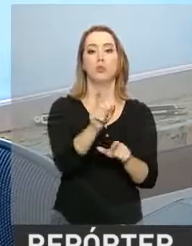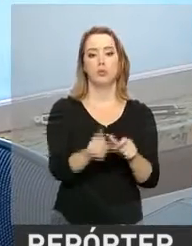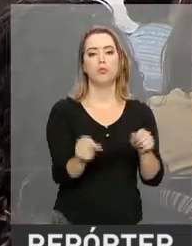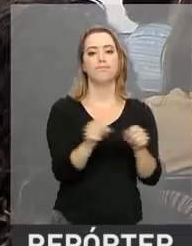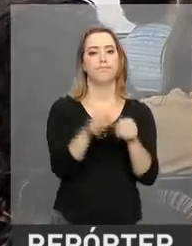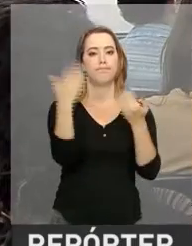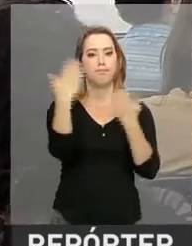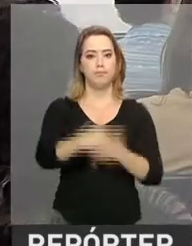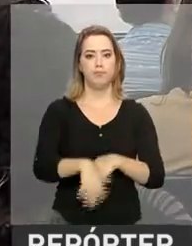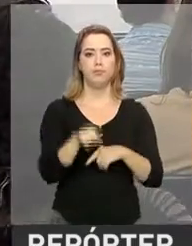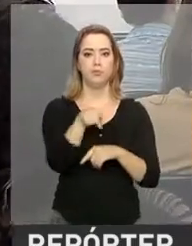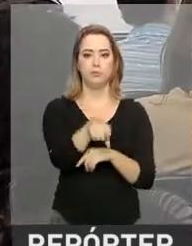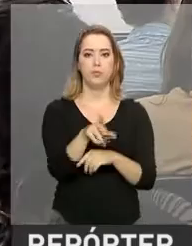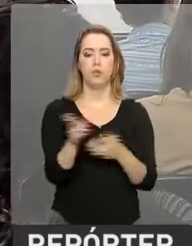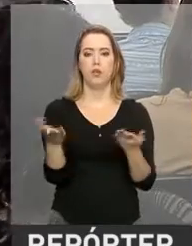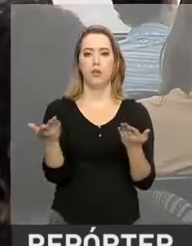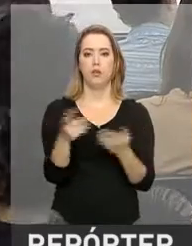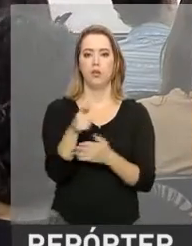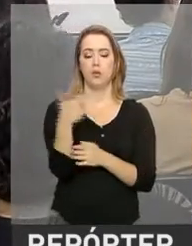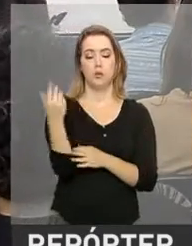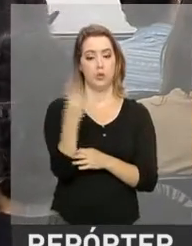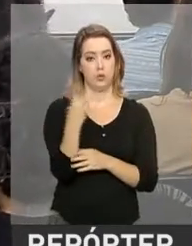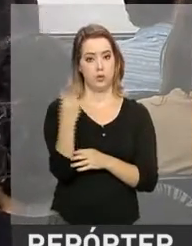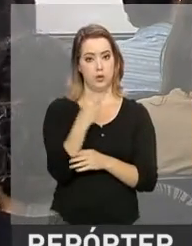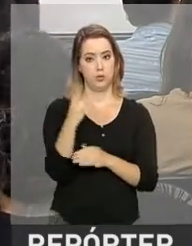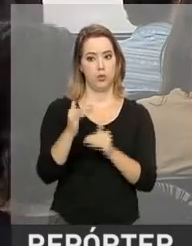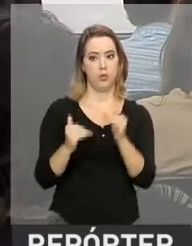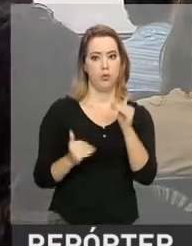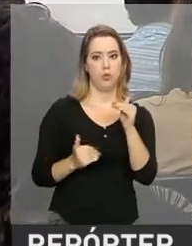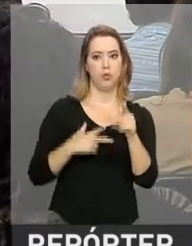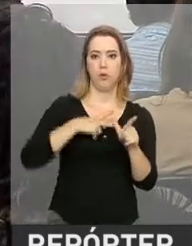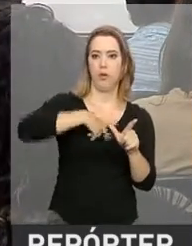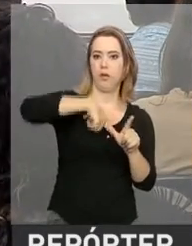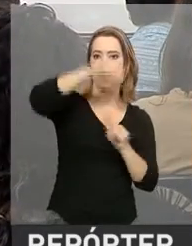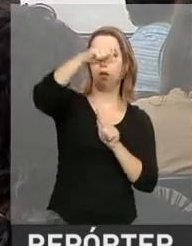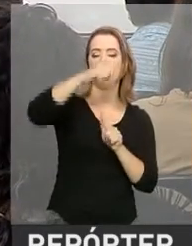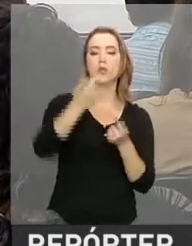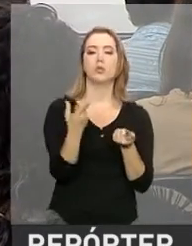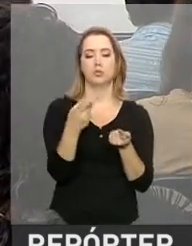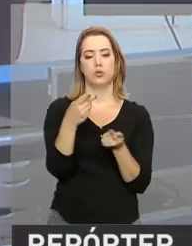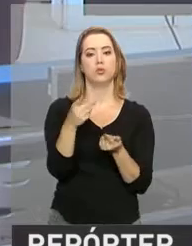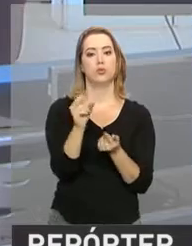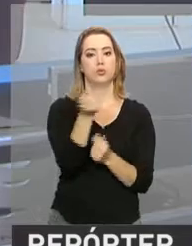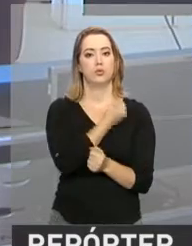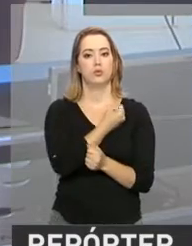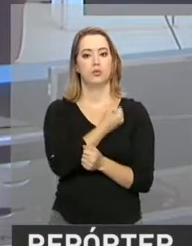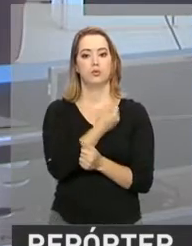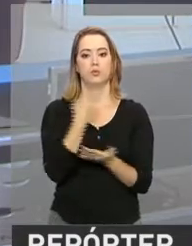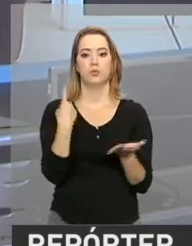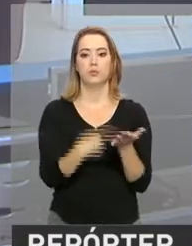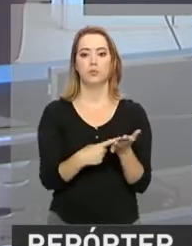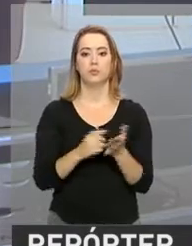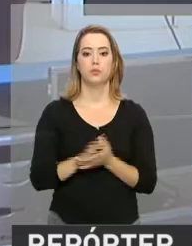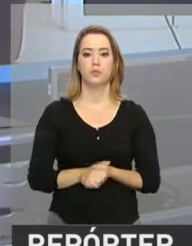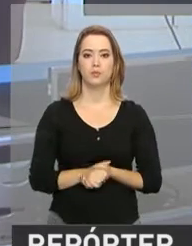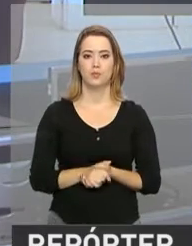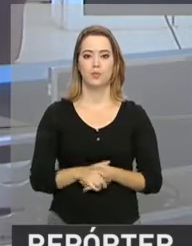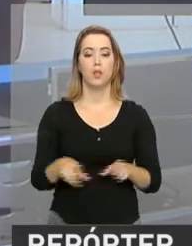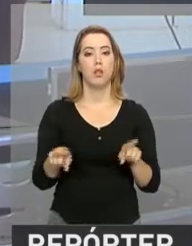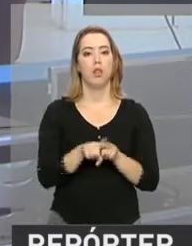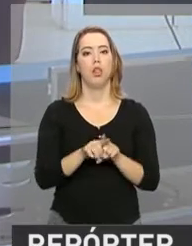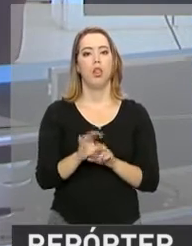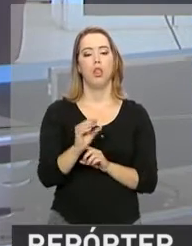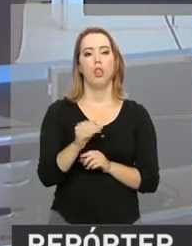a prova. É a edição com o segundo maior número de inscrições confirmadas. Além do telefone